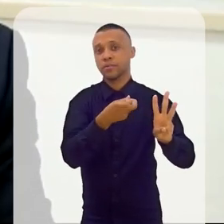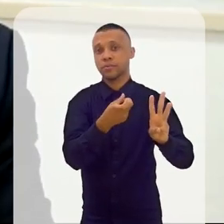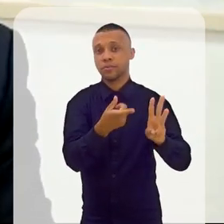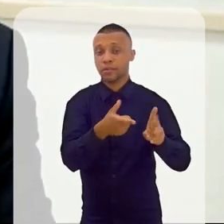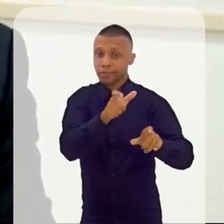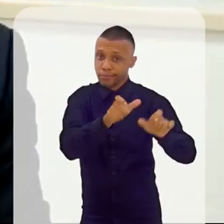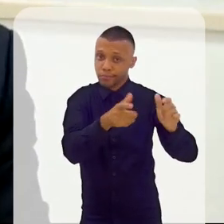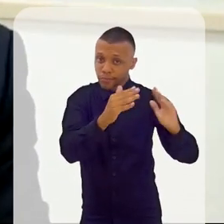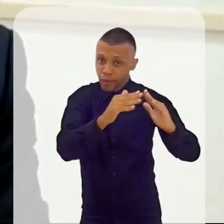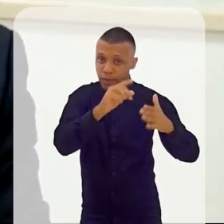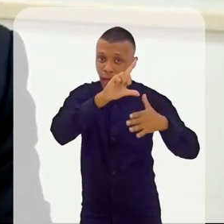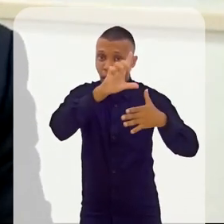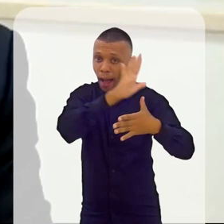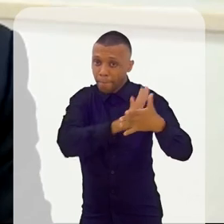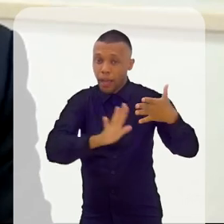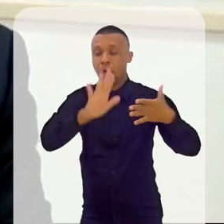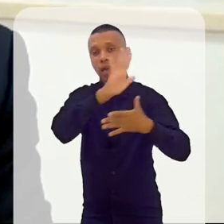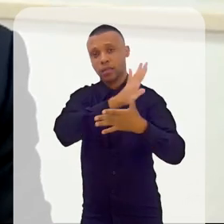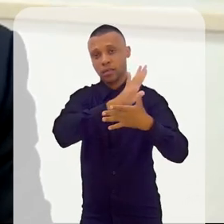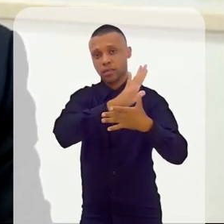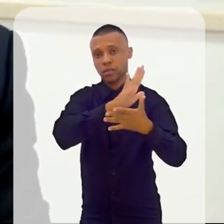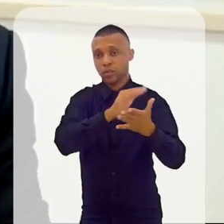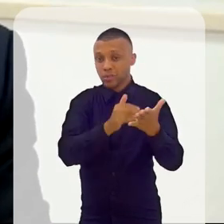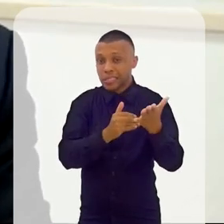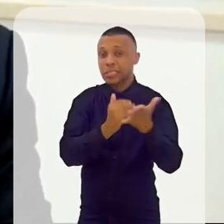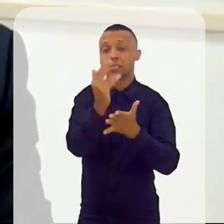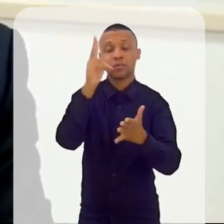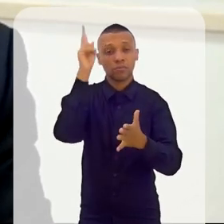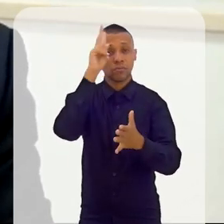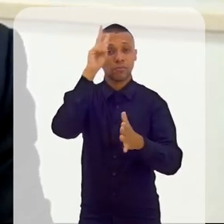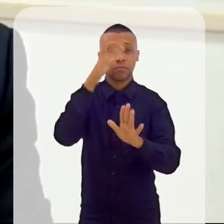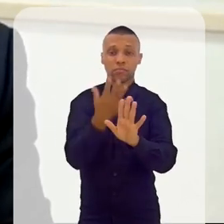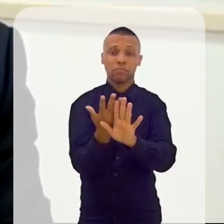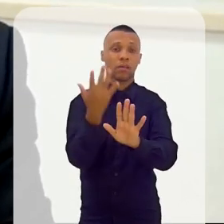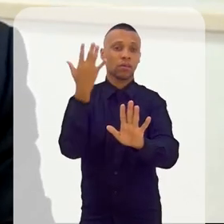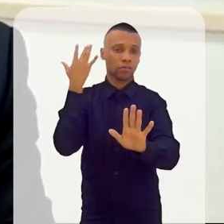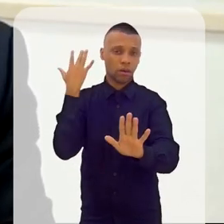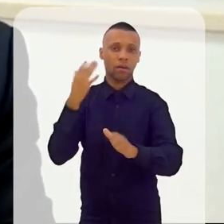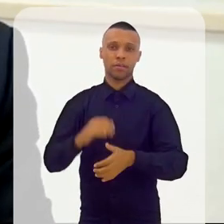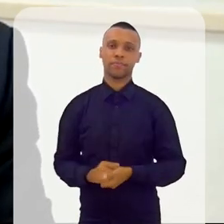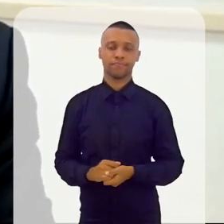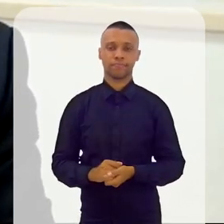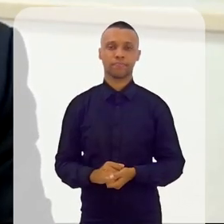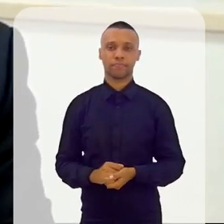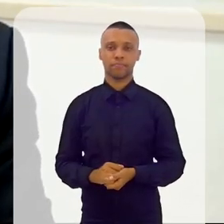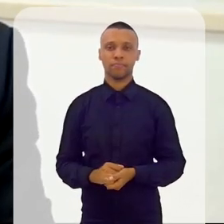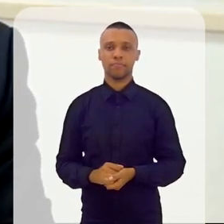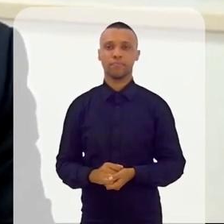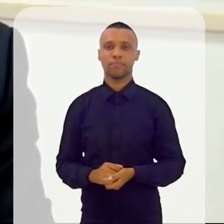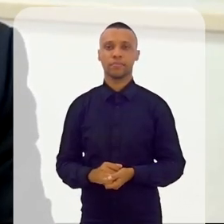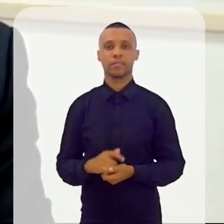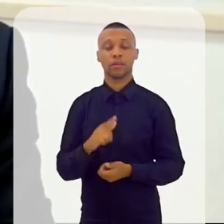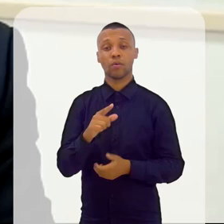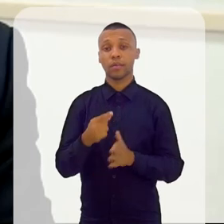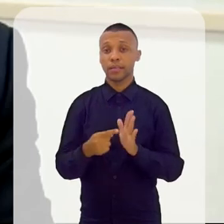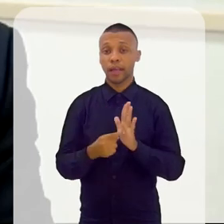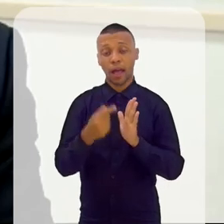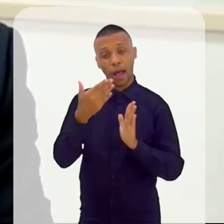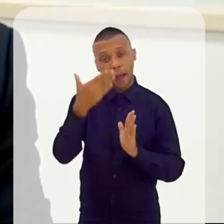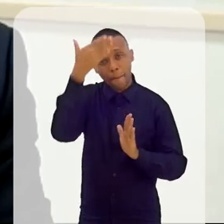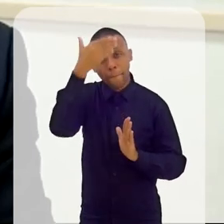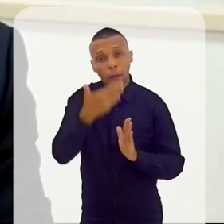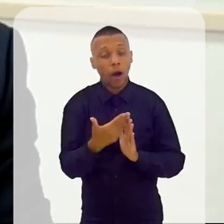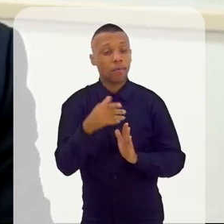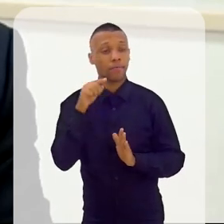nossa América desde os primeiros tempos de vida aqui. Portanto, essa é a sinalização